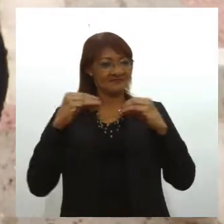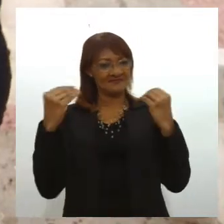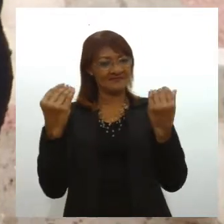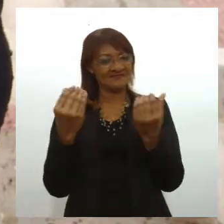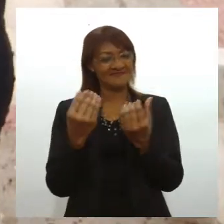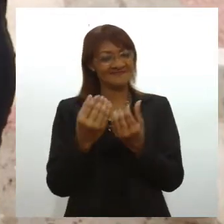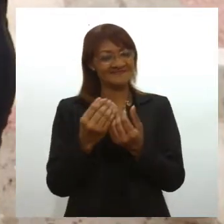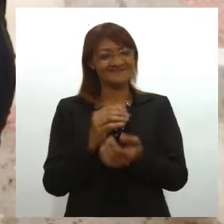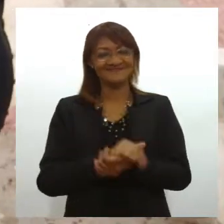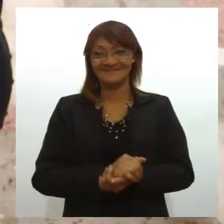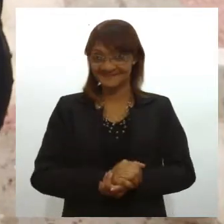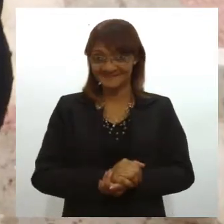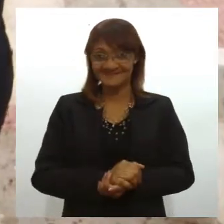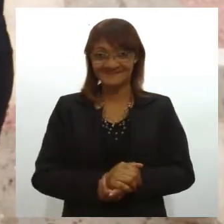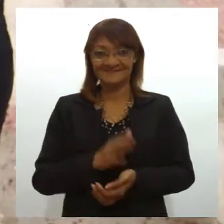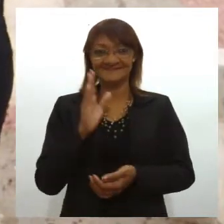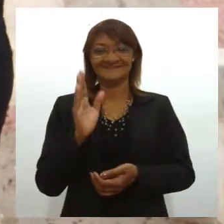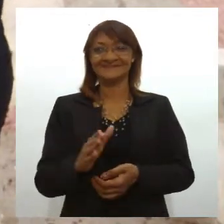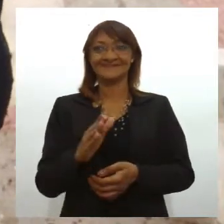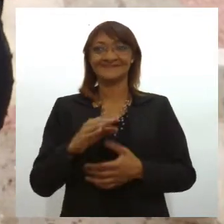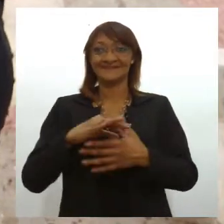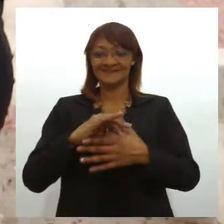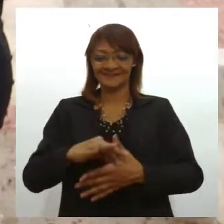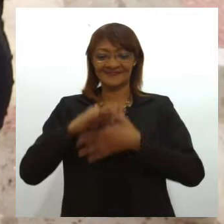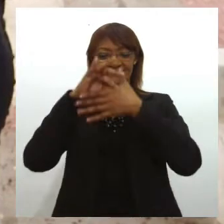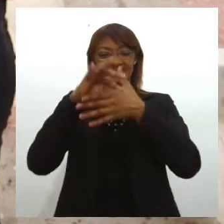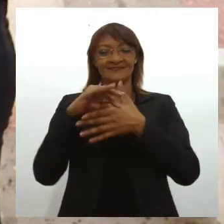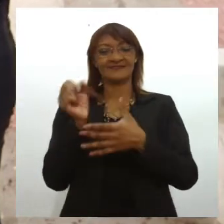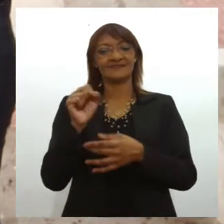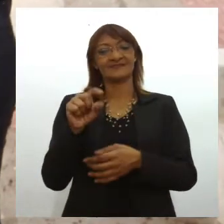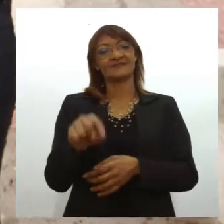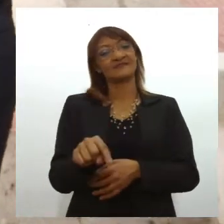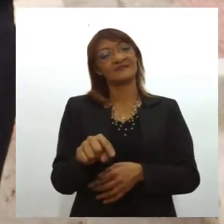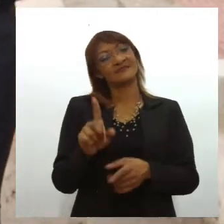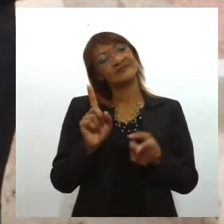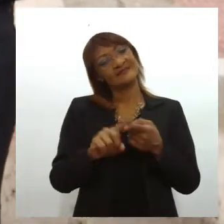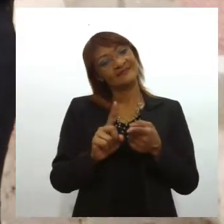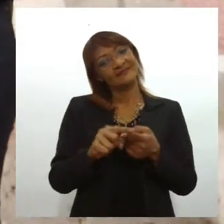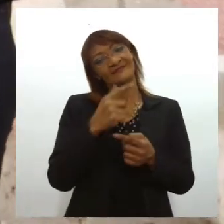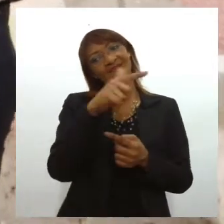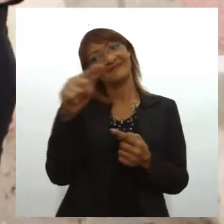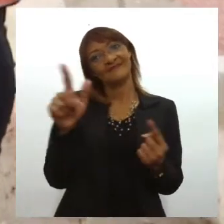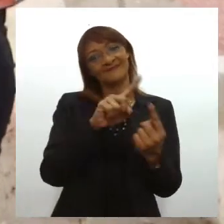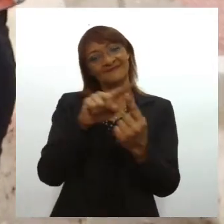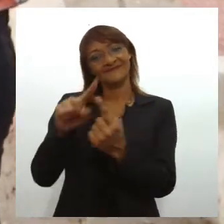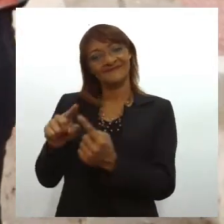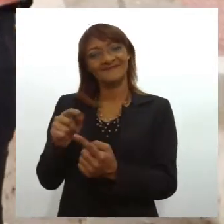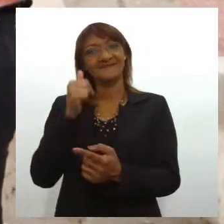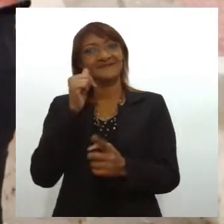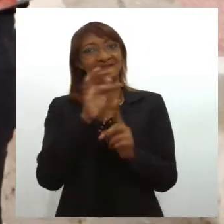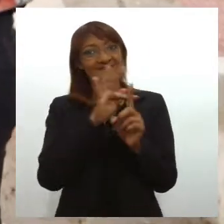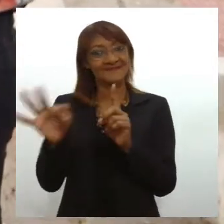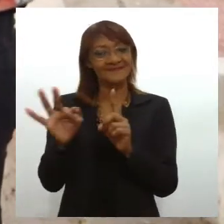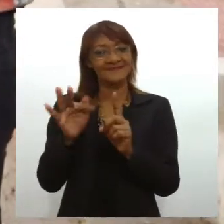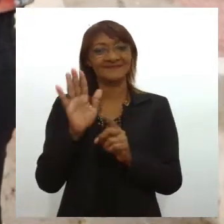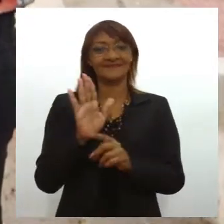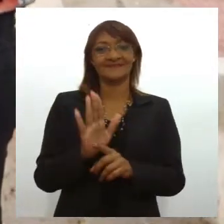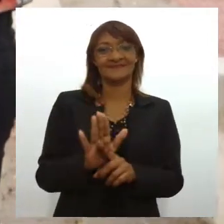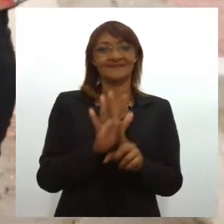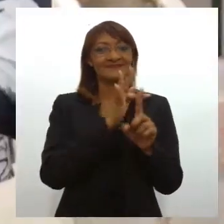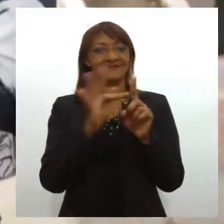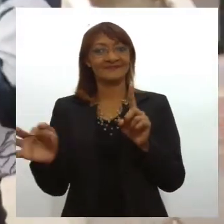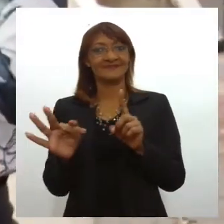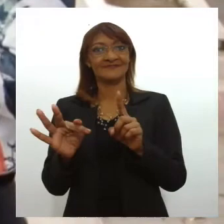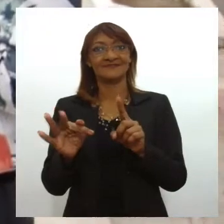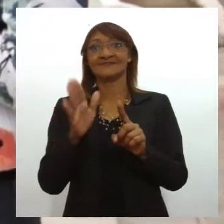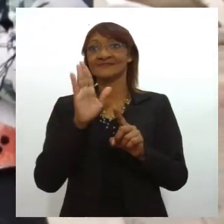as nossas lideranças sergipanas e também outros tipos de feminilidade, a exemplo da feminilidade trans.